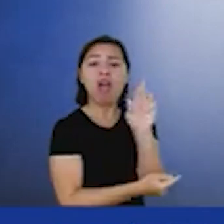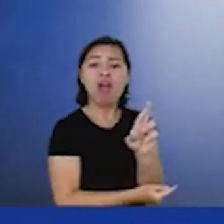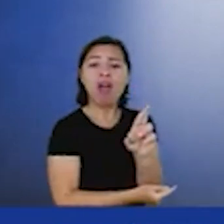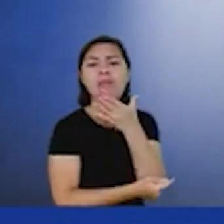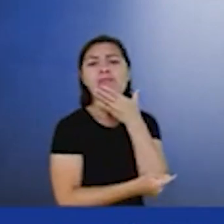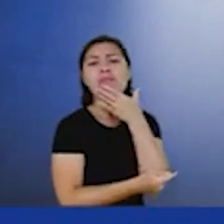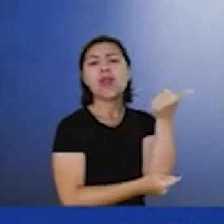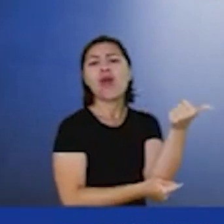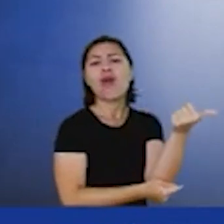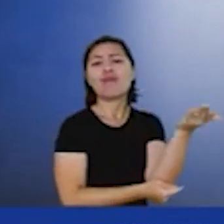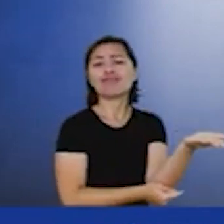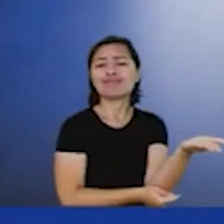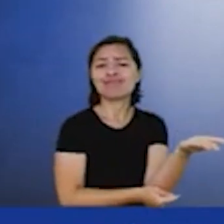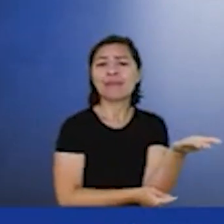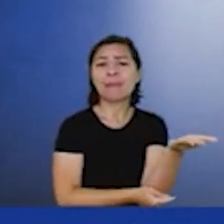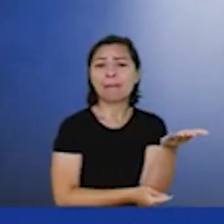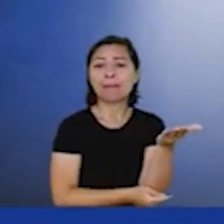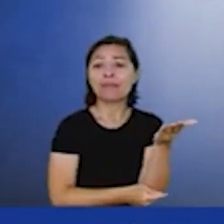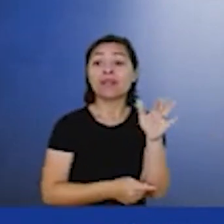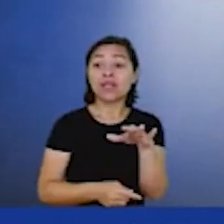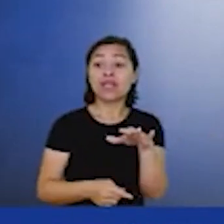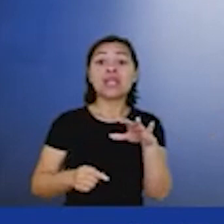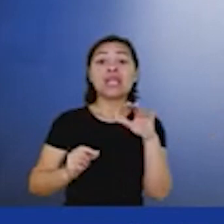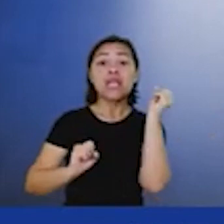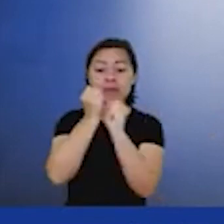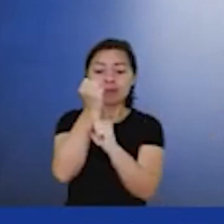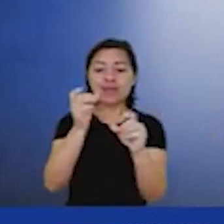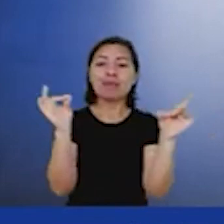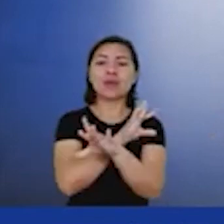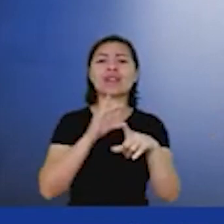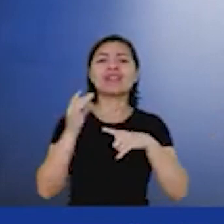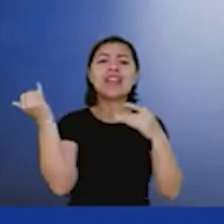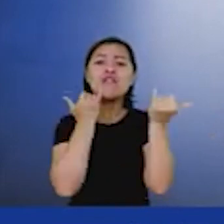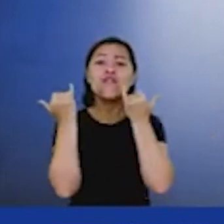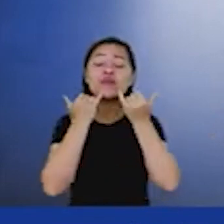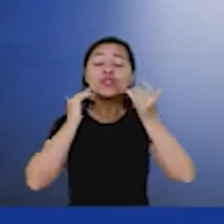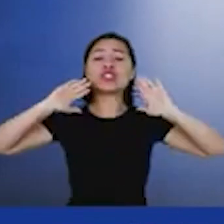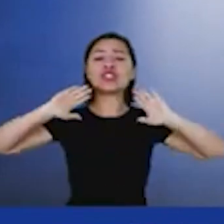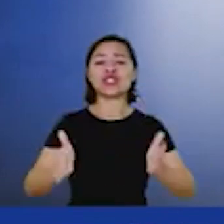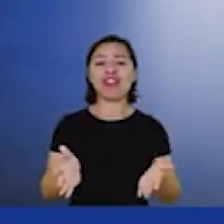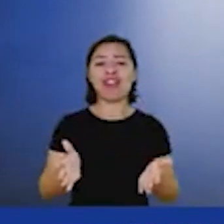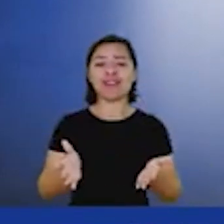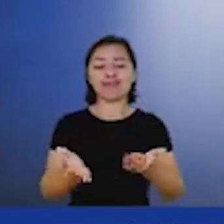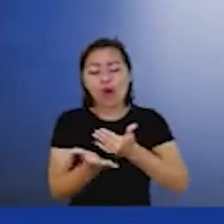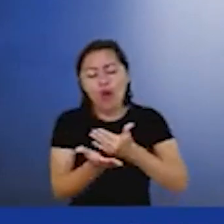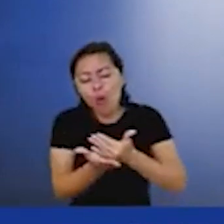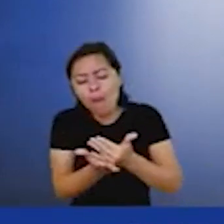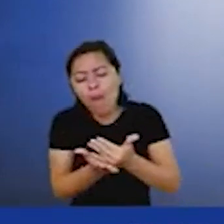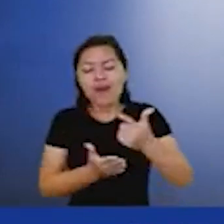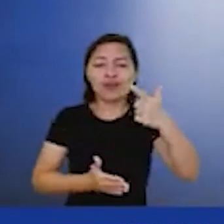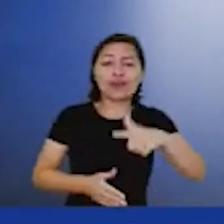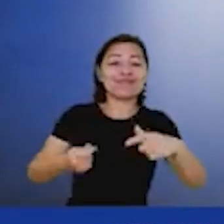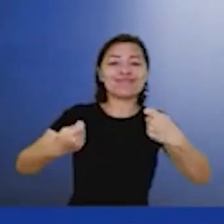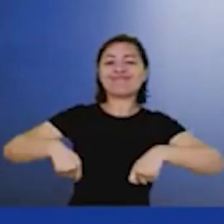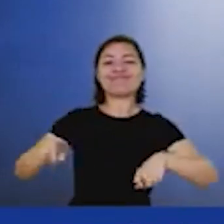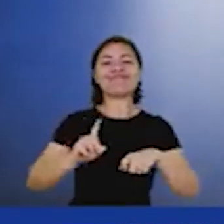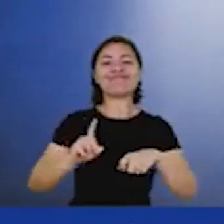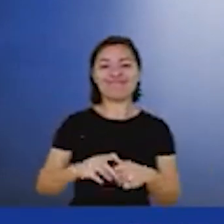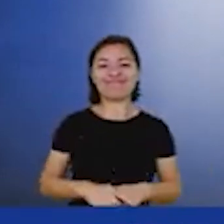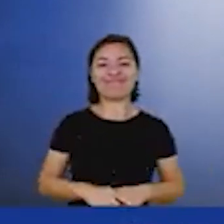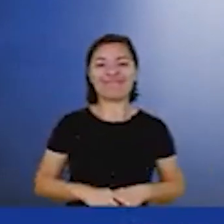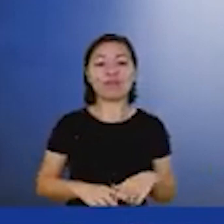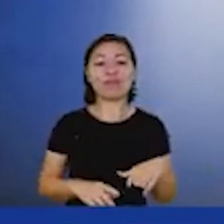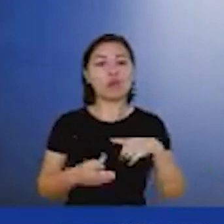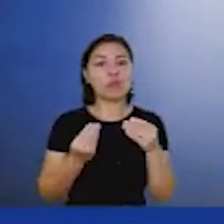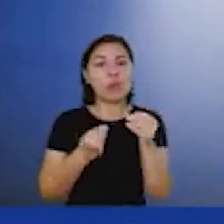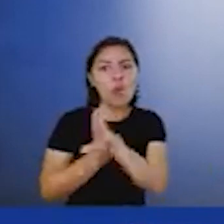guardada, né? Guardada ou divulgada, enfim, tem muito de onde a gente beber nessa